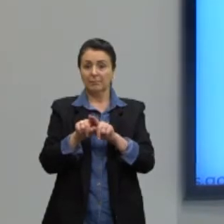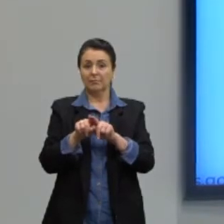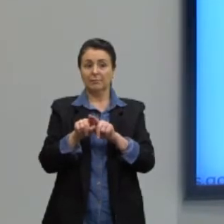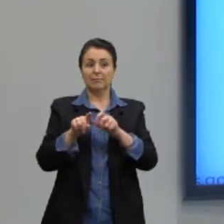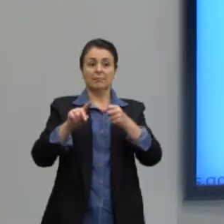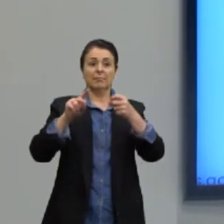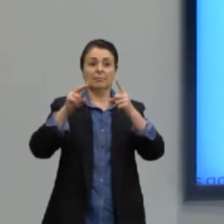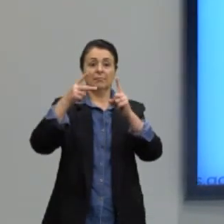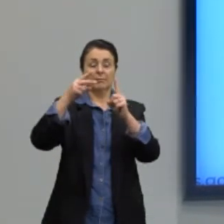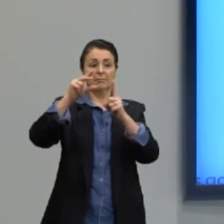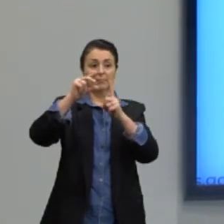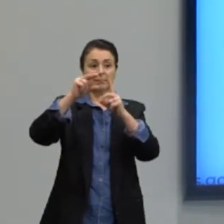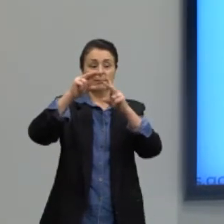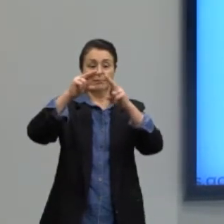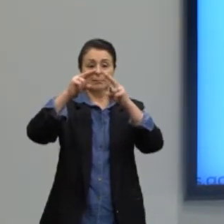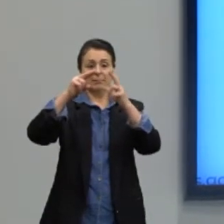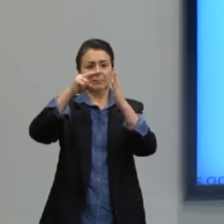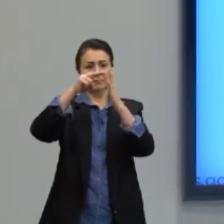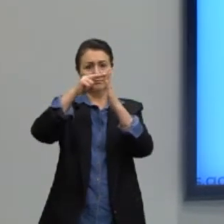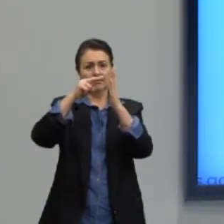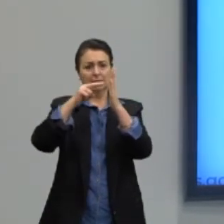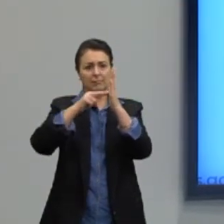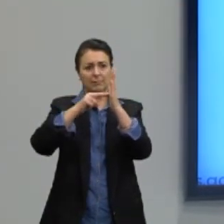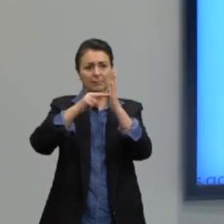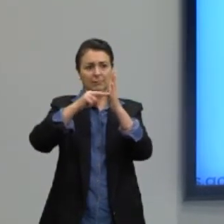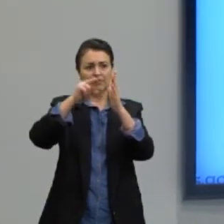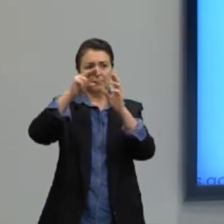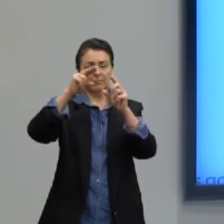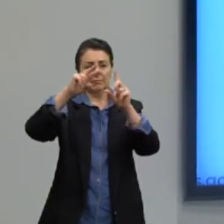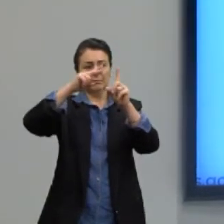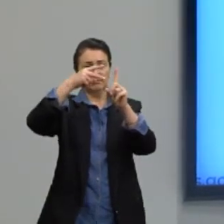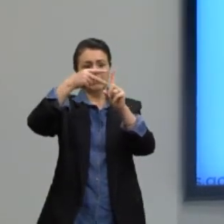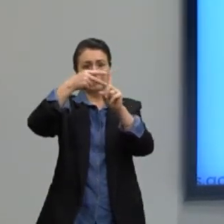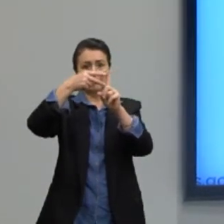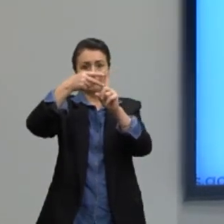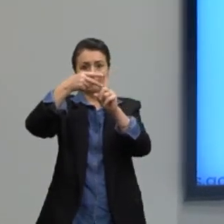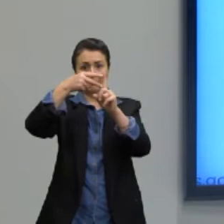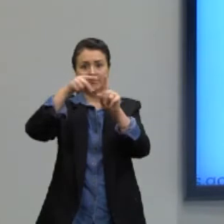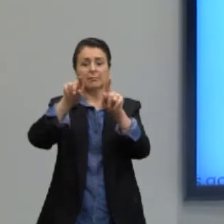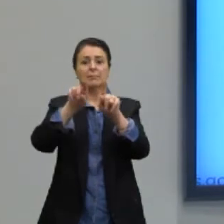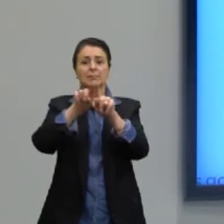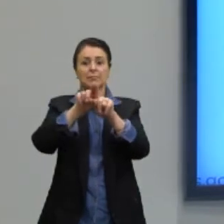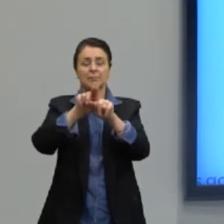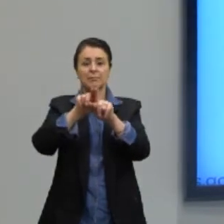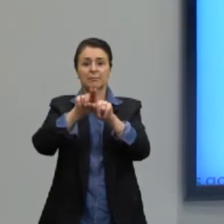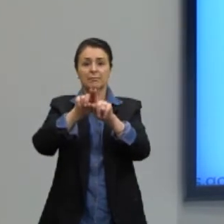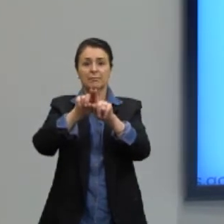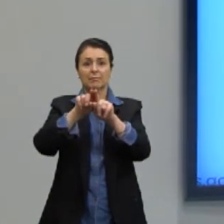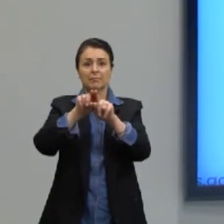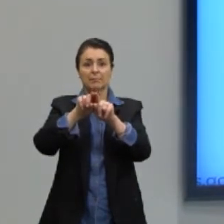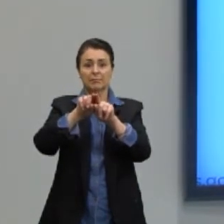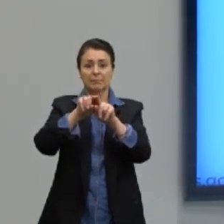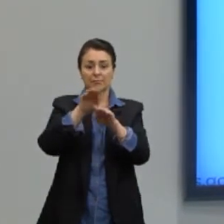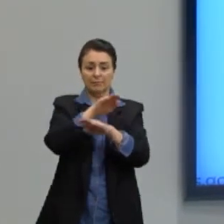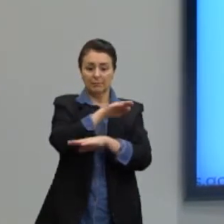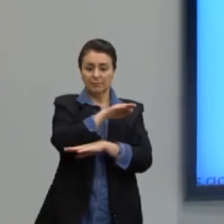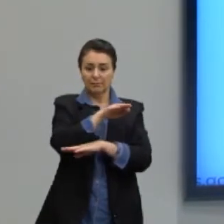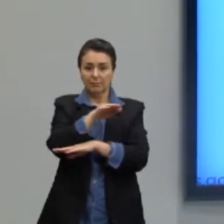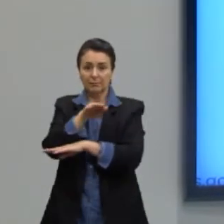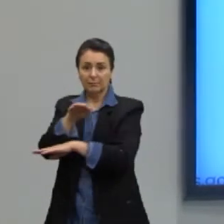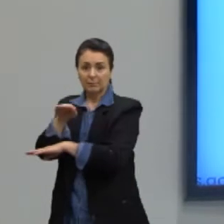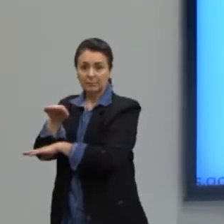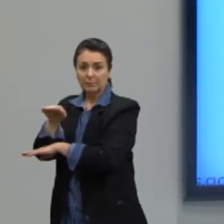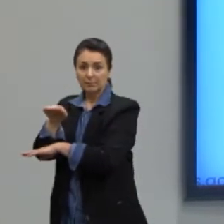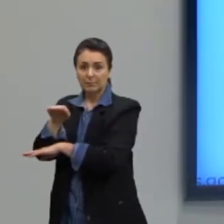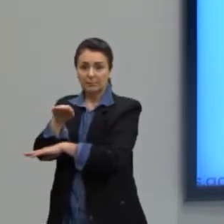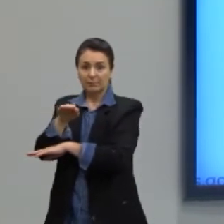Este cone, então, eu vou cortar o cone também. Quando eu corto esse cone, né, que eu retiro essa